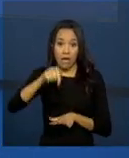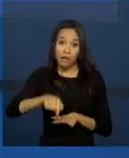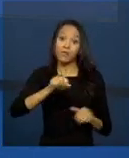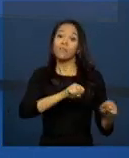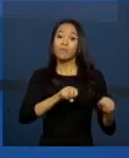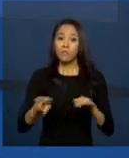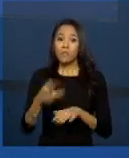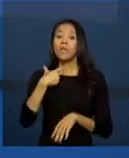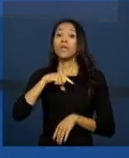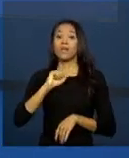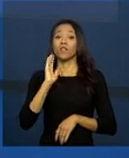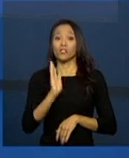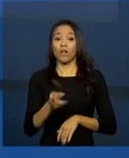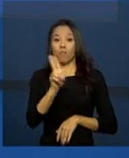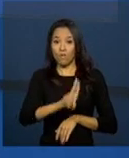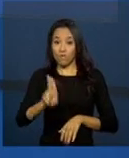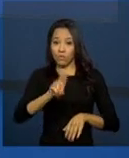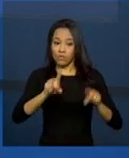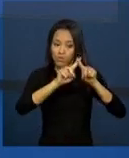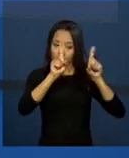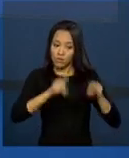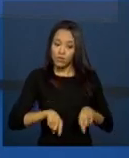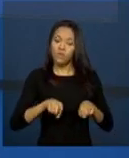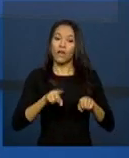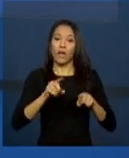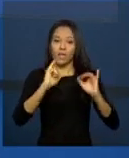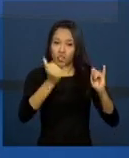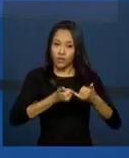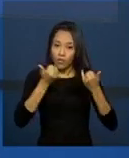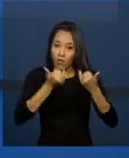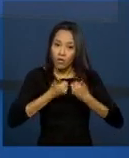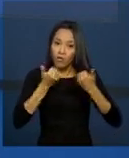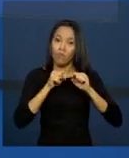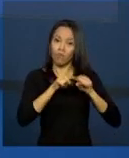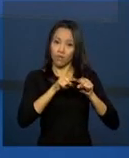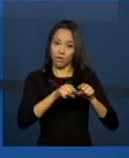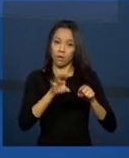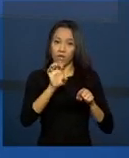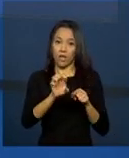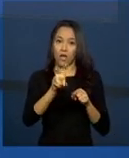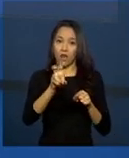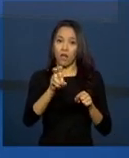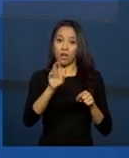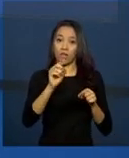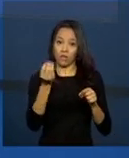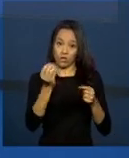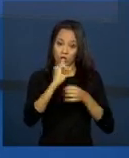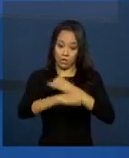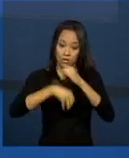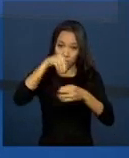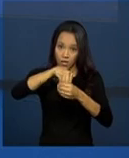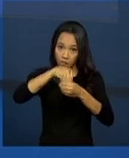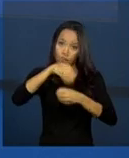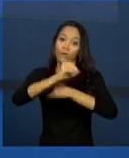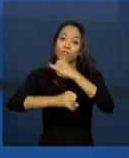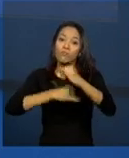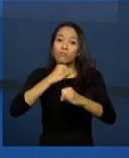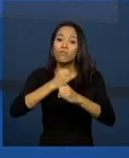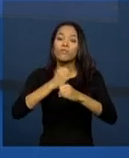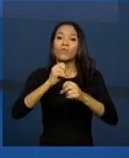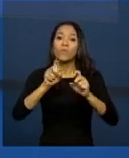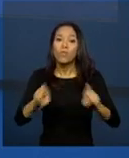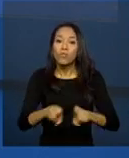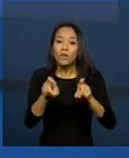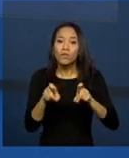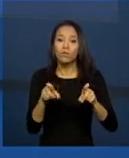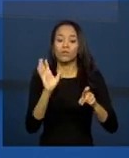estiver utilizando o prontuário eletrônico vai perceber que nós já tivemos algumas mudanças. A parte de registro do atendimento